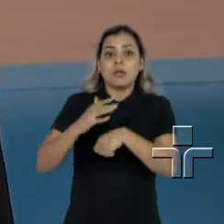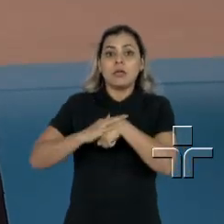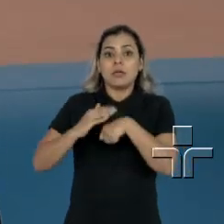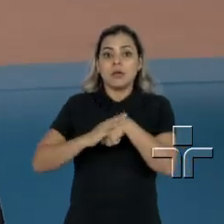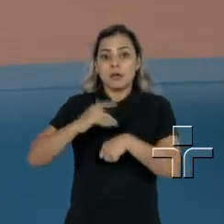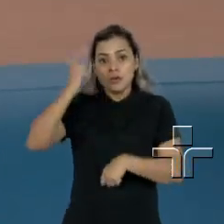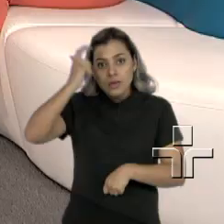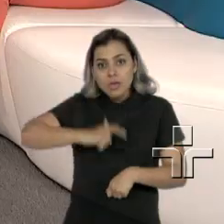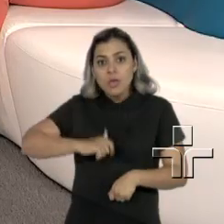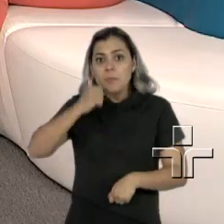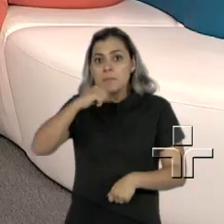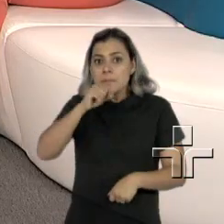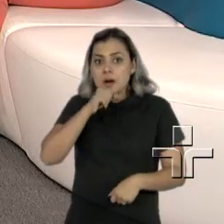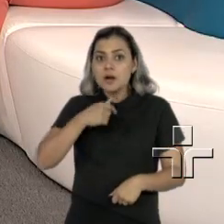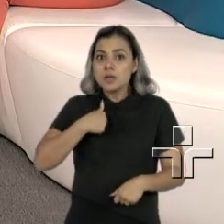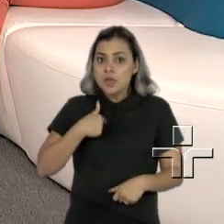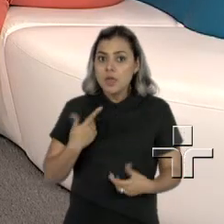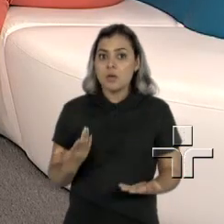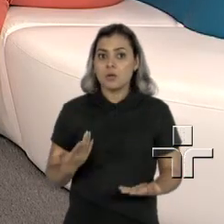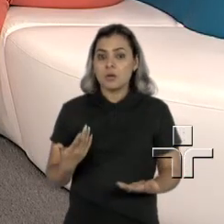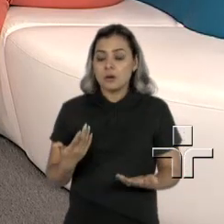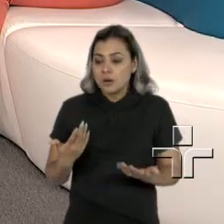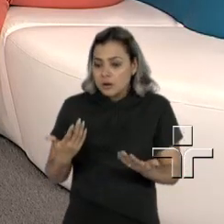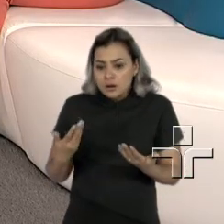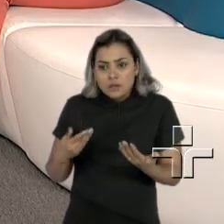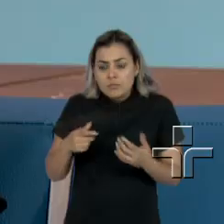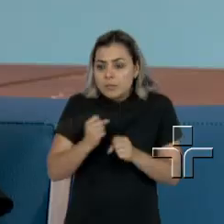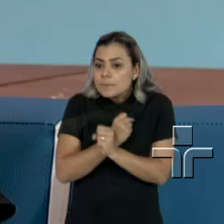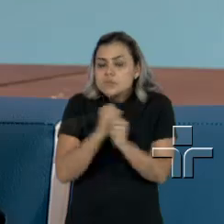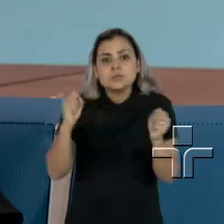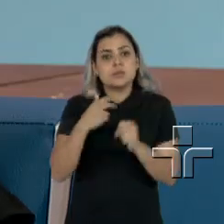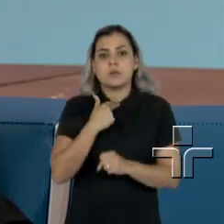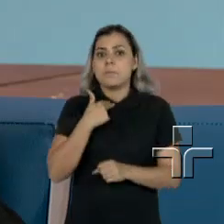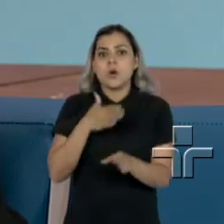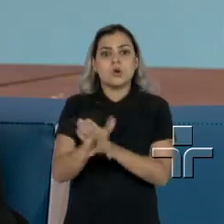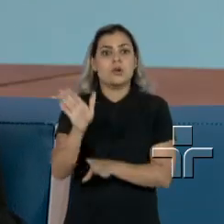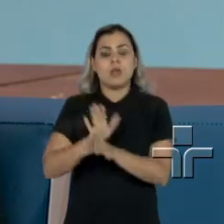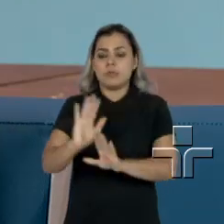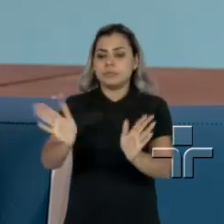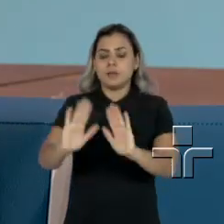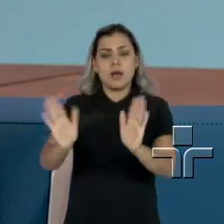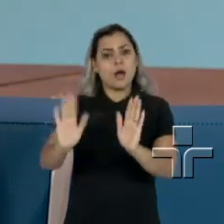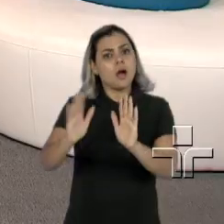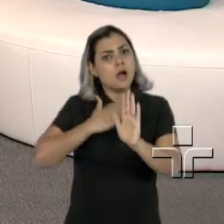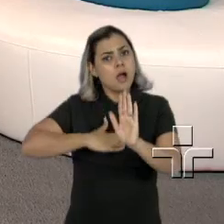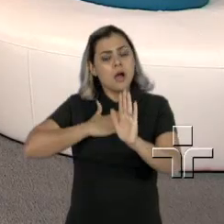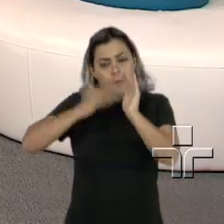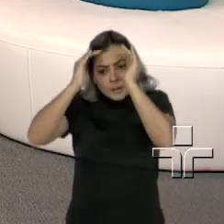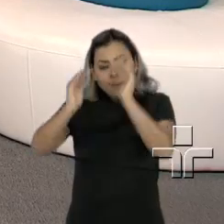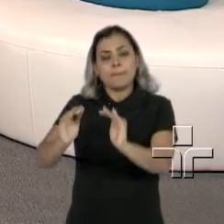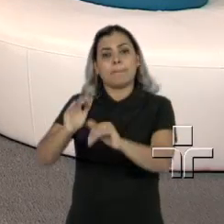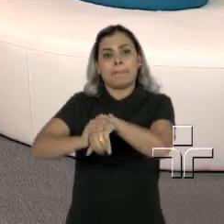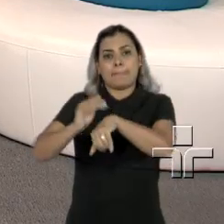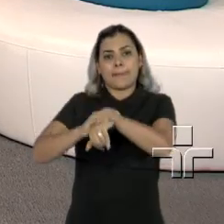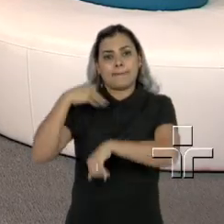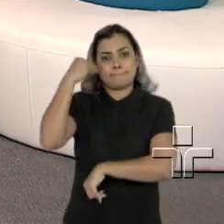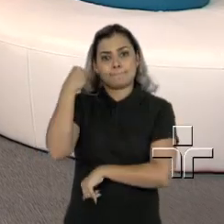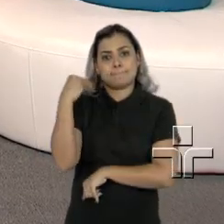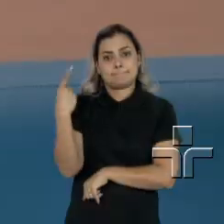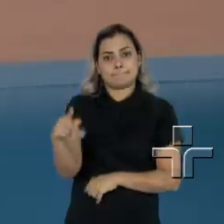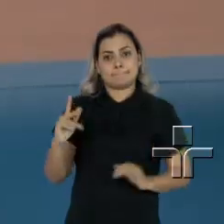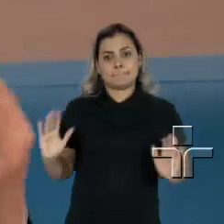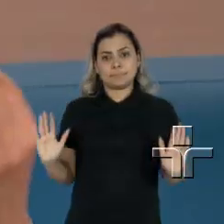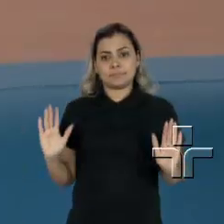mãe, que também fui uma mãe mais velha, falei, gente, isso não cabe, porque a gente tem que respeitar a individualidade da paciente